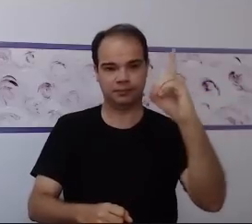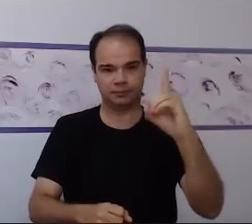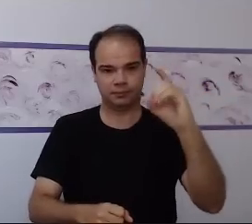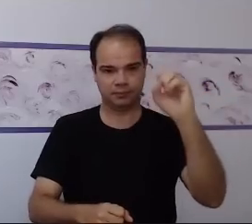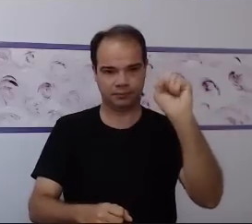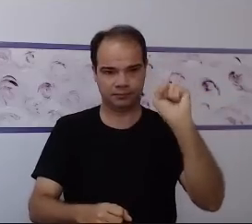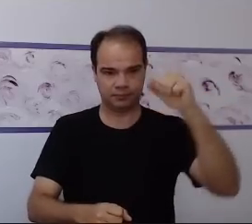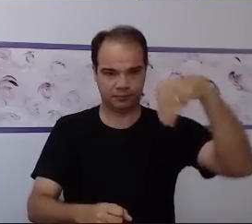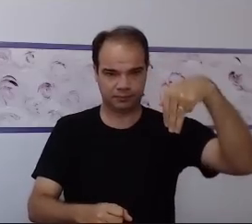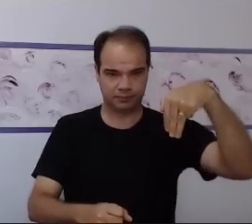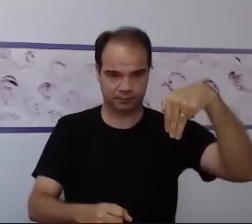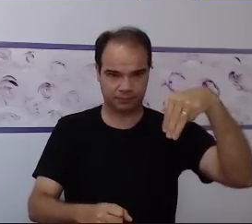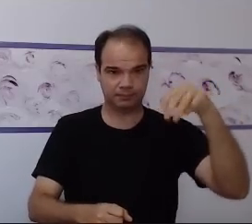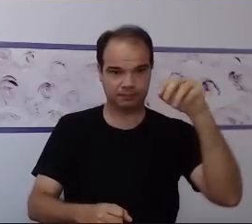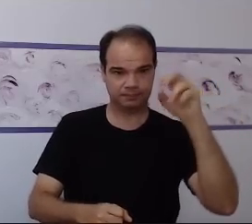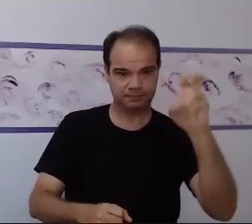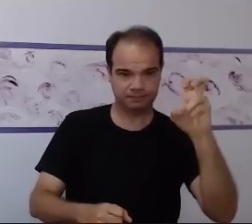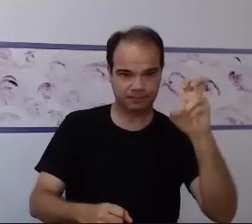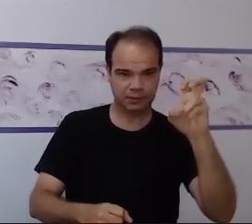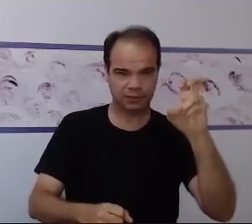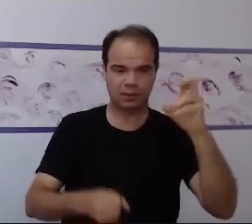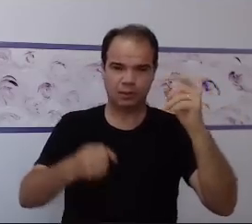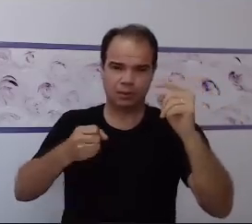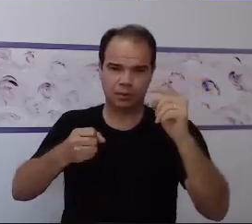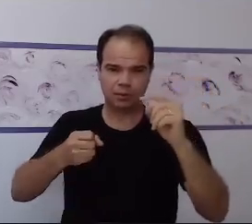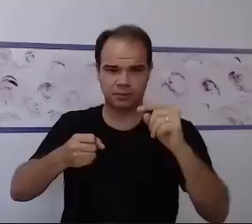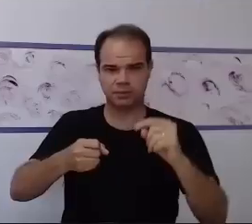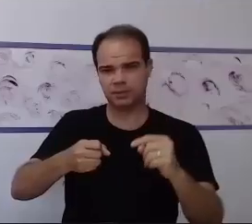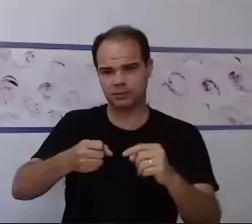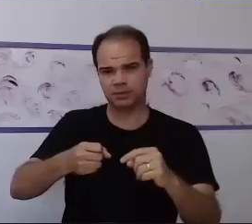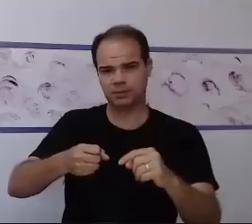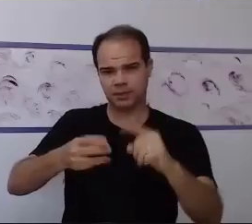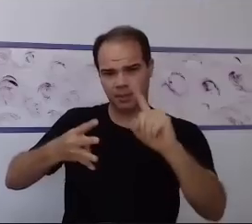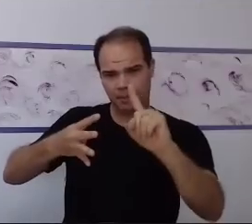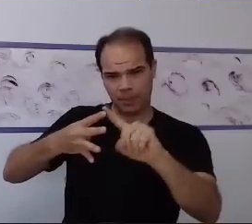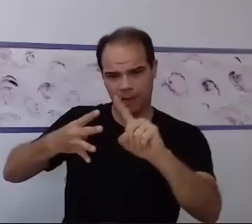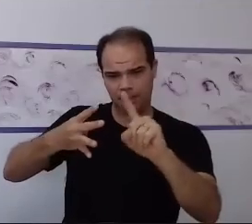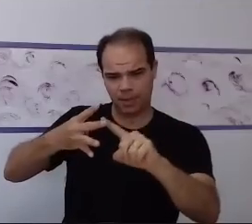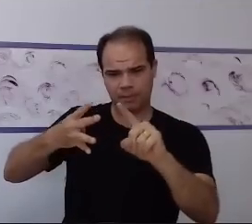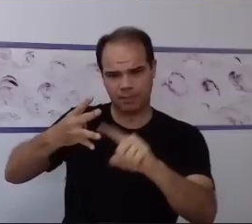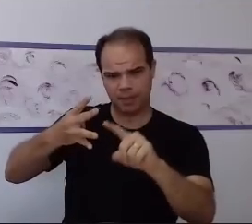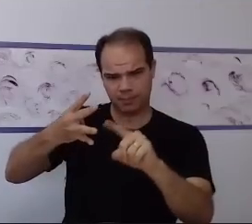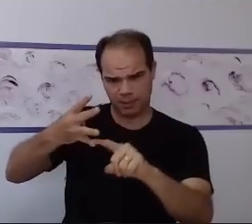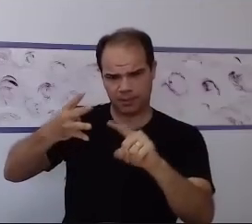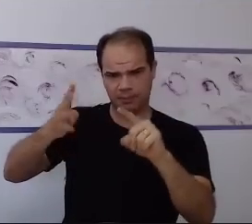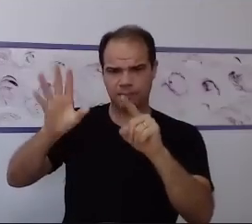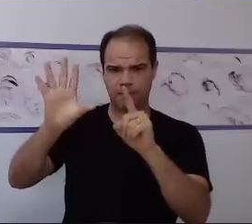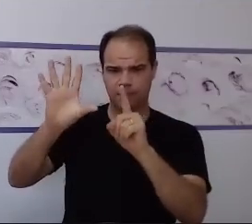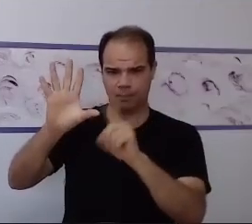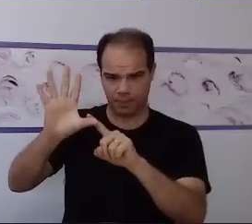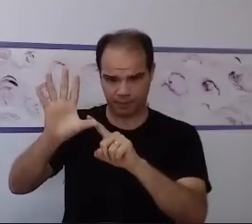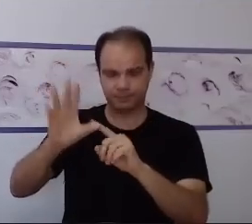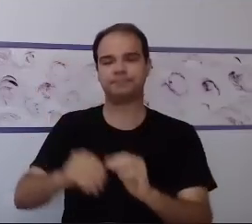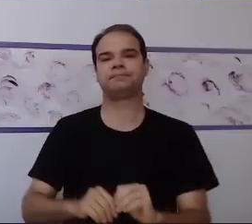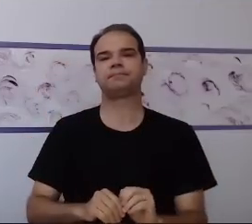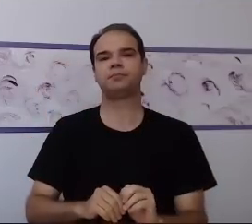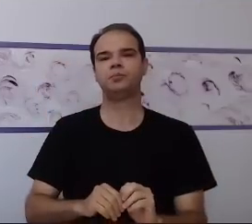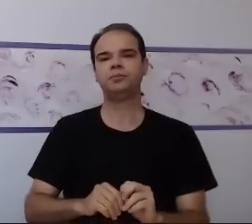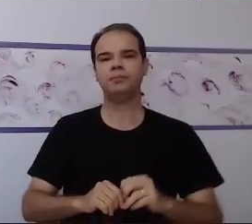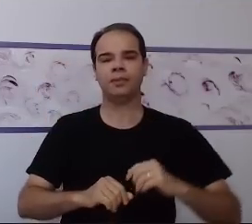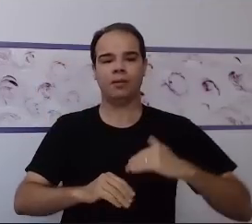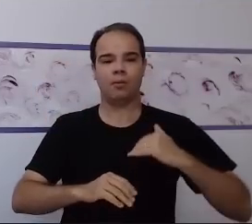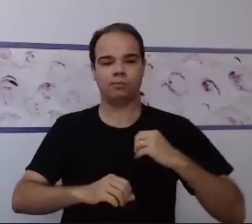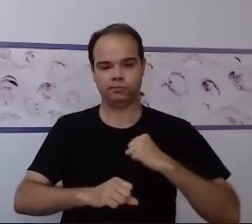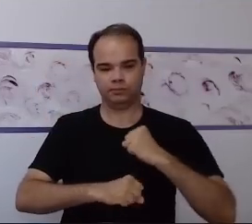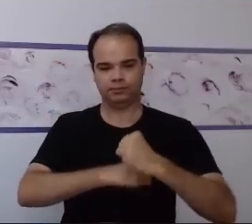nomenclatura. Ele era dividido em partes, em algumas situações de deficiências. Quando passou, depois de